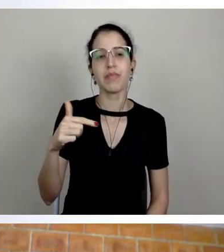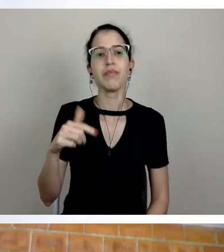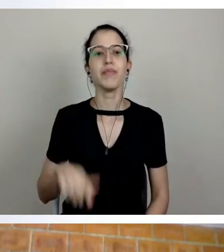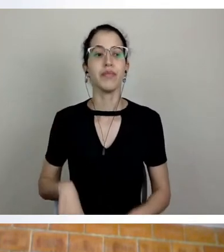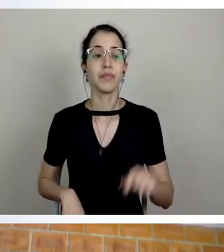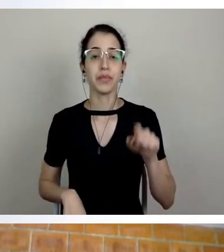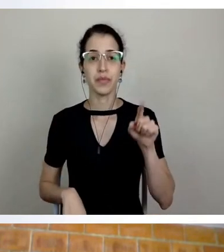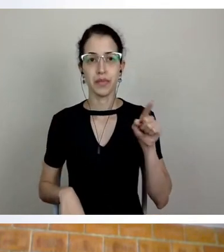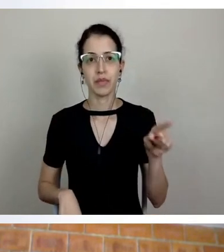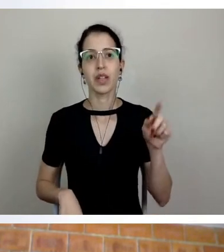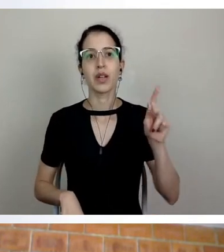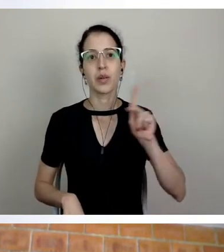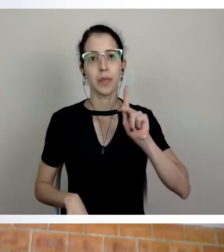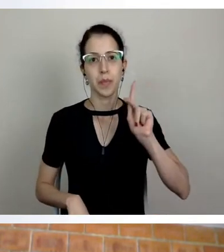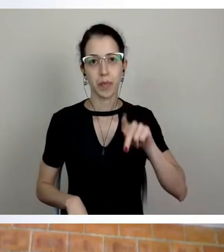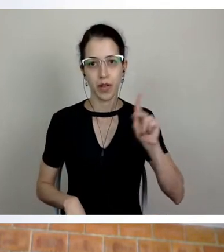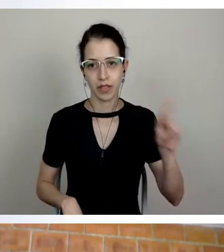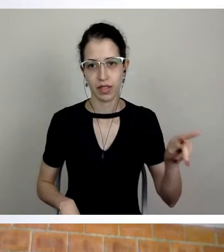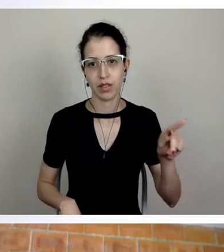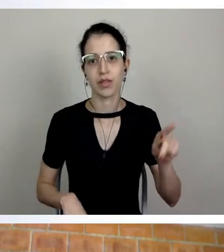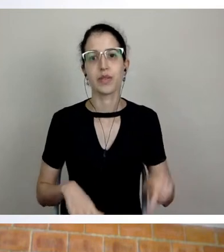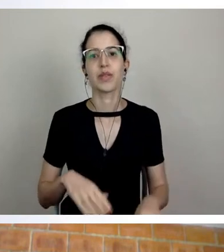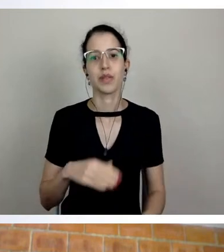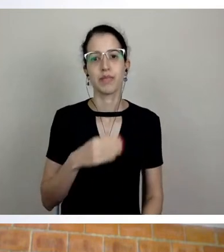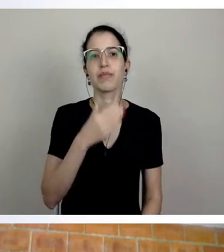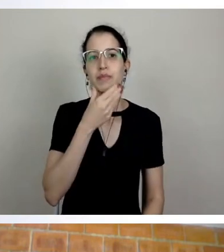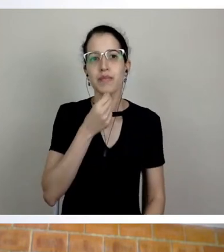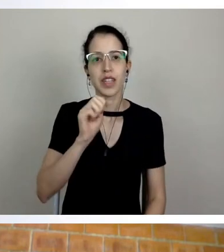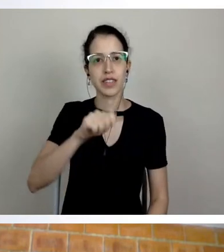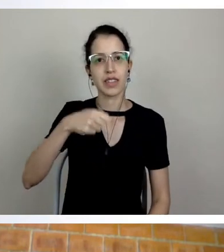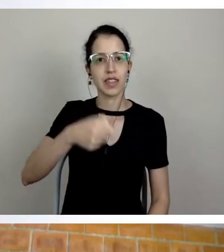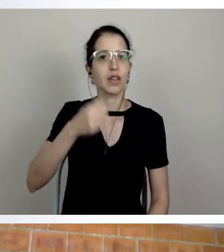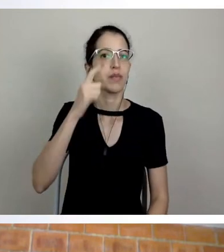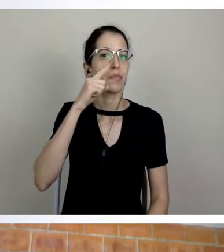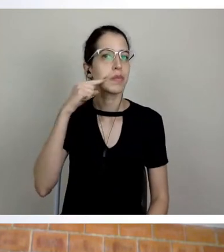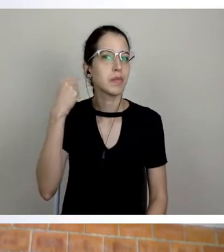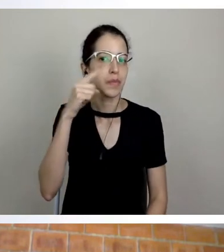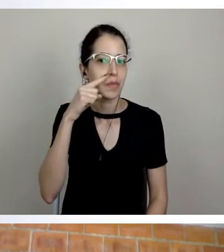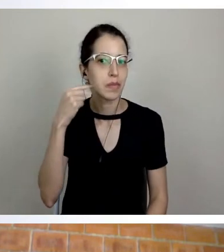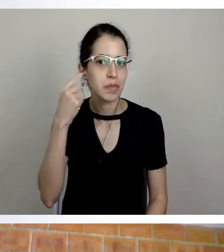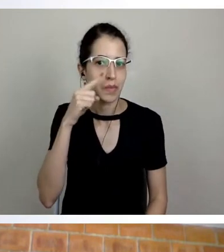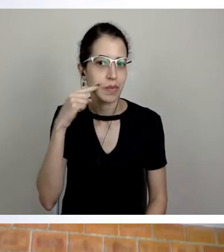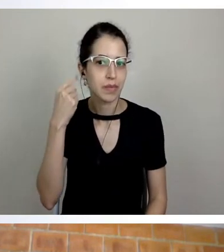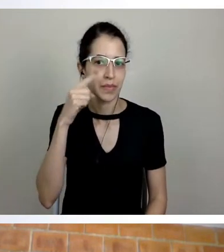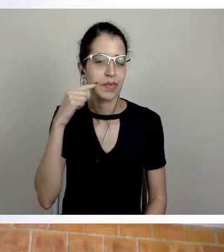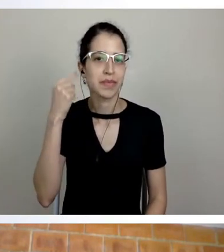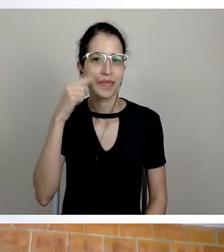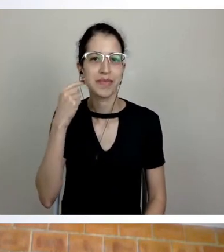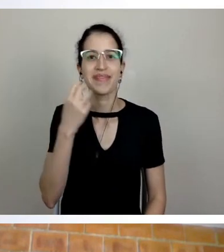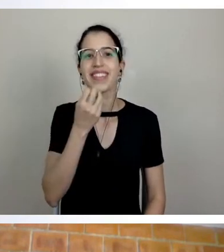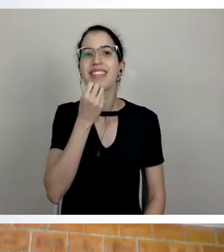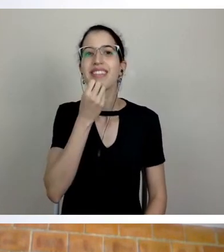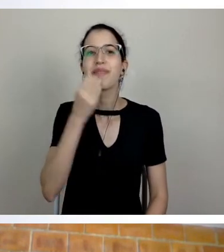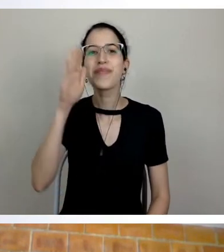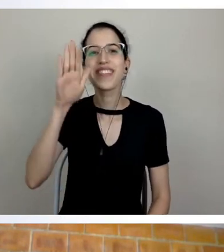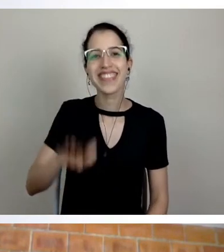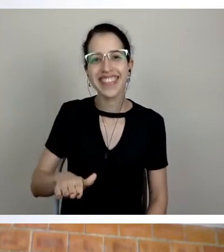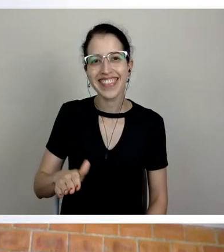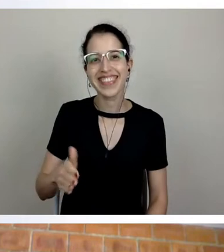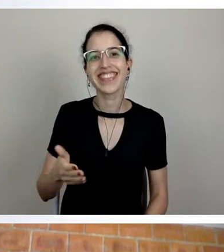é um coordenador técnico do comitê. Muito boa tarde, professor Bernardino. Boa tarde, pessoal, boa live para todos.